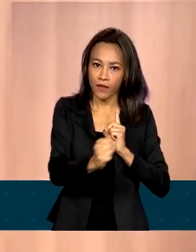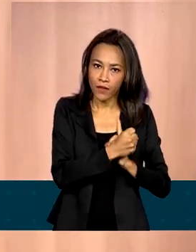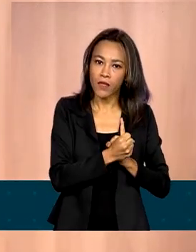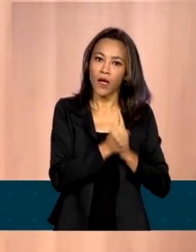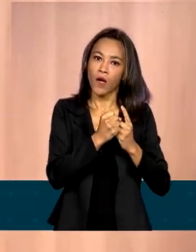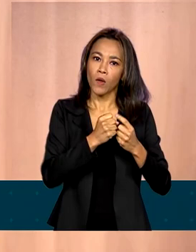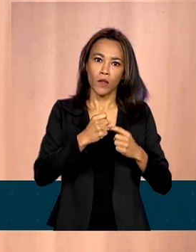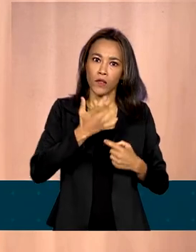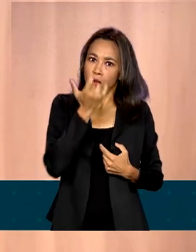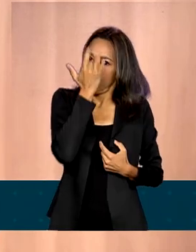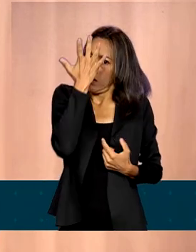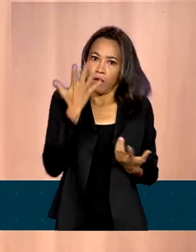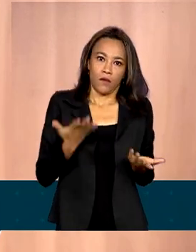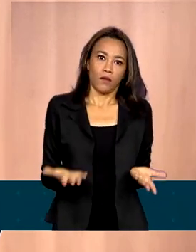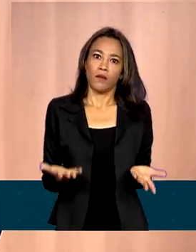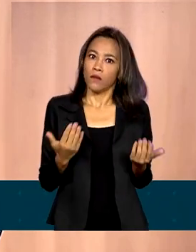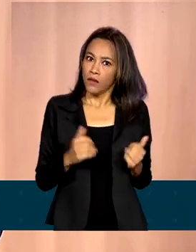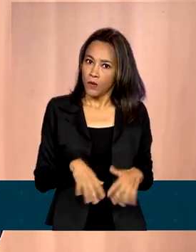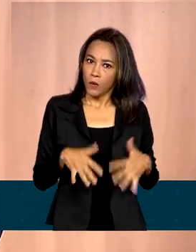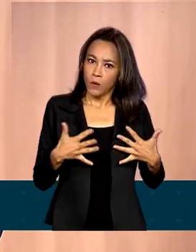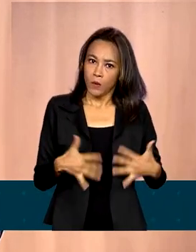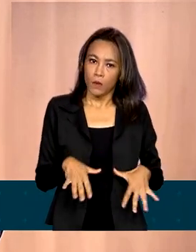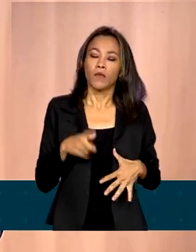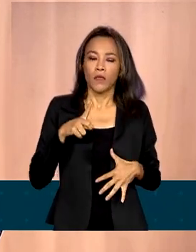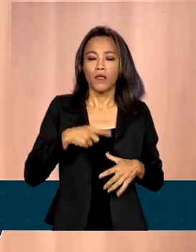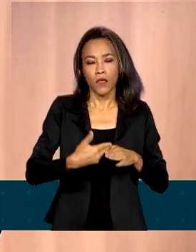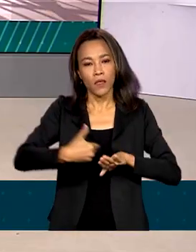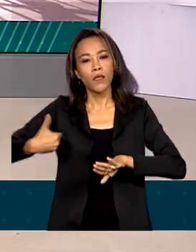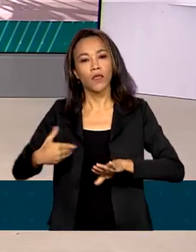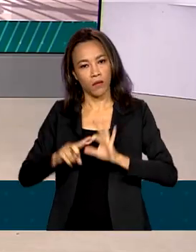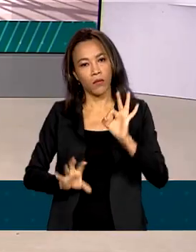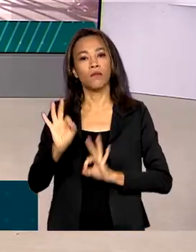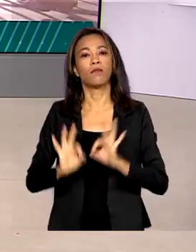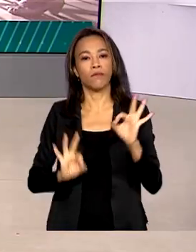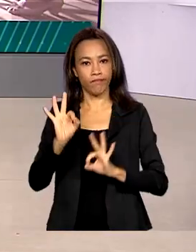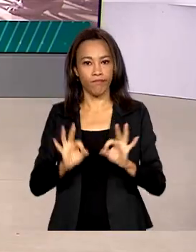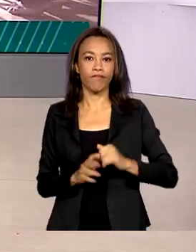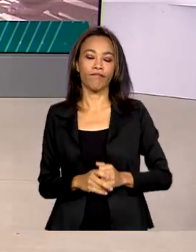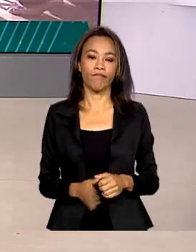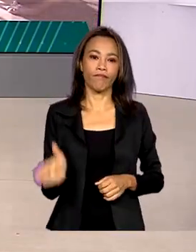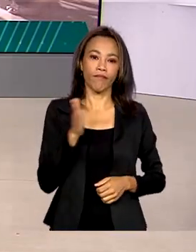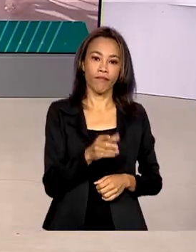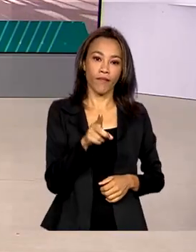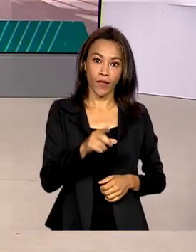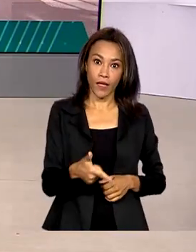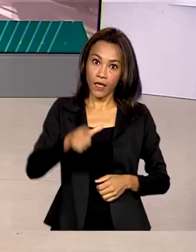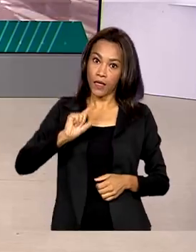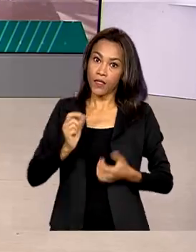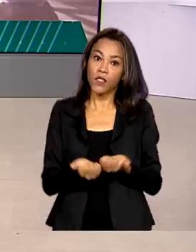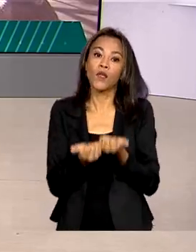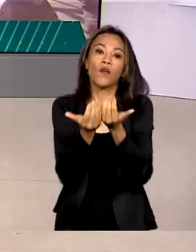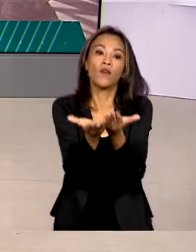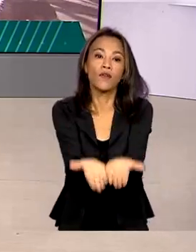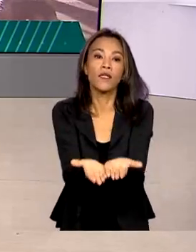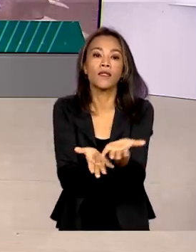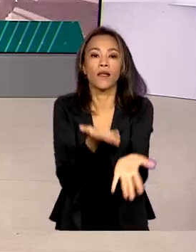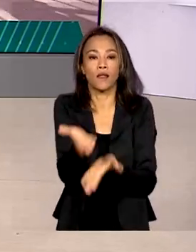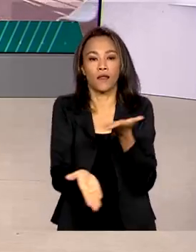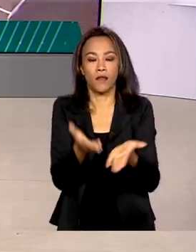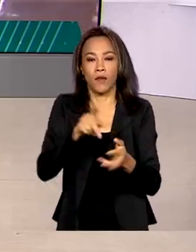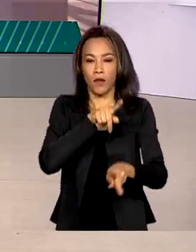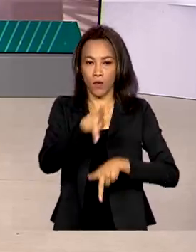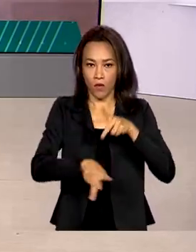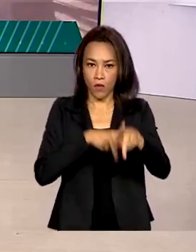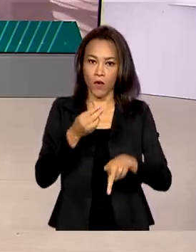complexidade e é preciso, portanto, ter um planejamento. E antes de oferecer atendimento à população Yanomami,